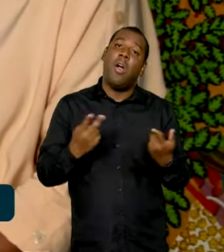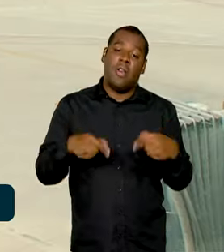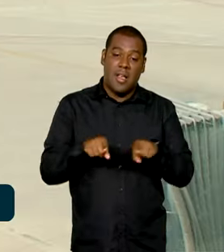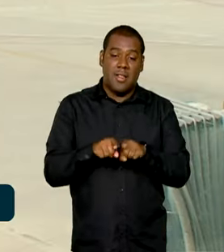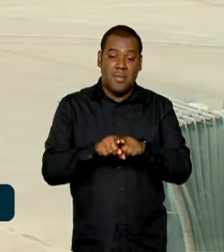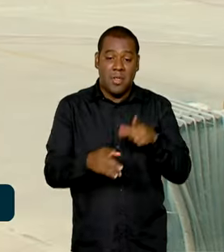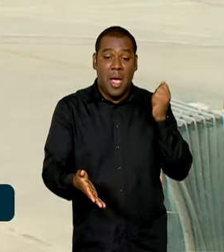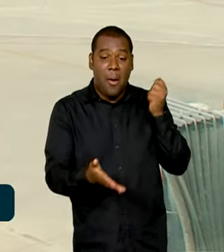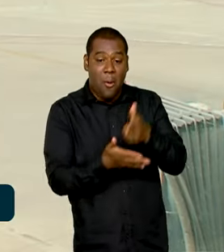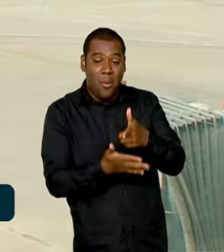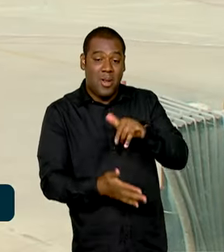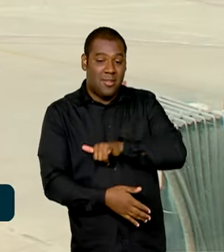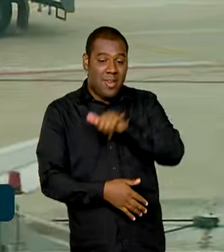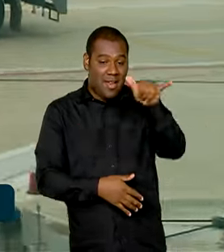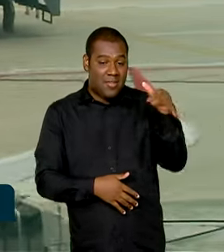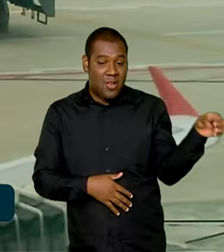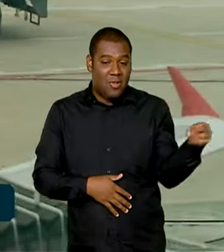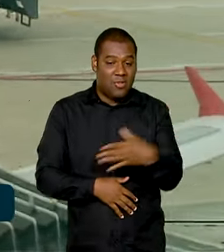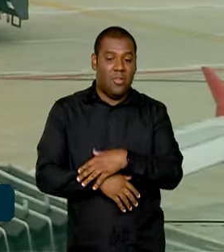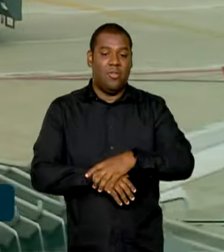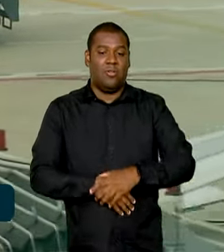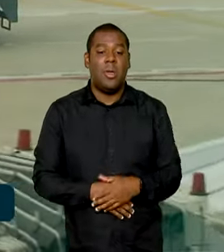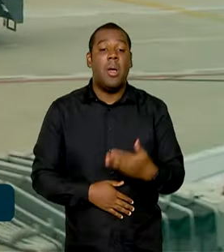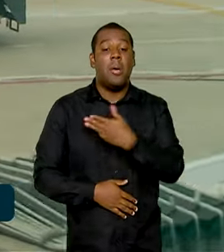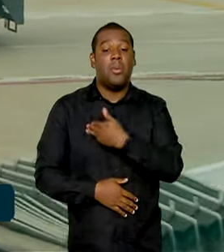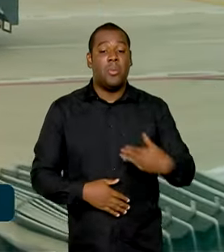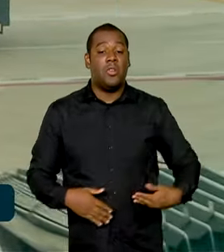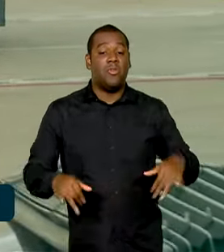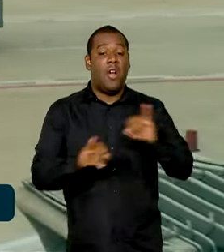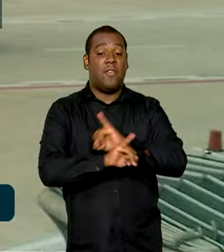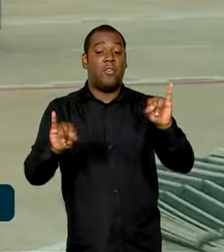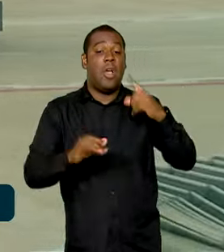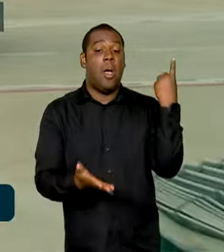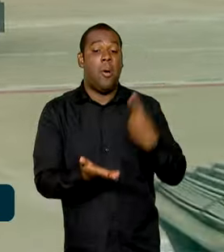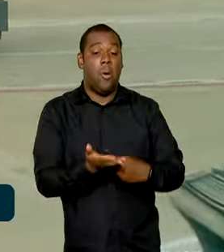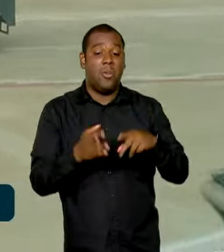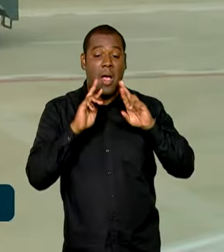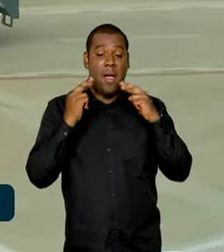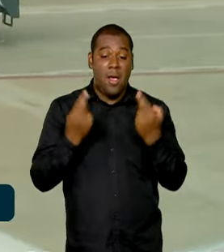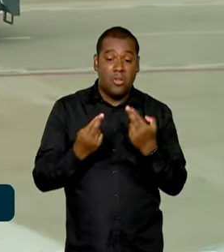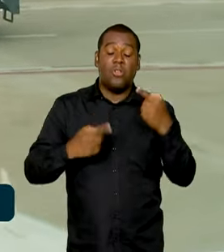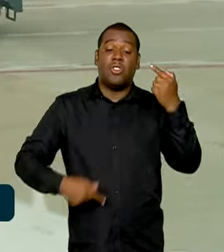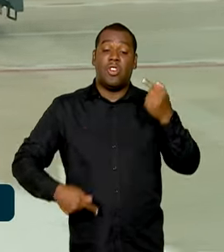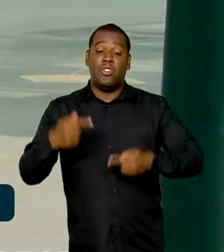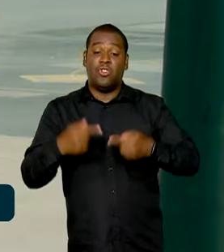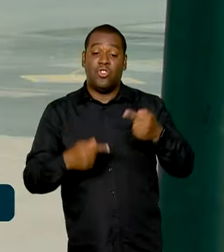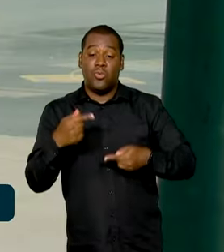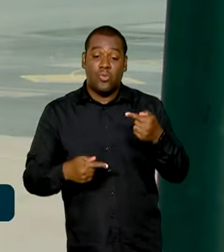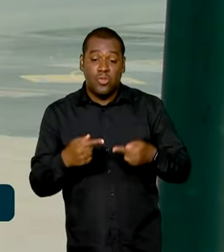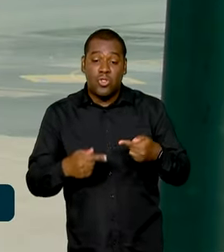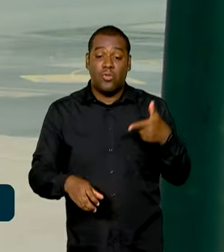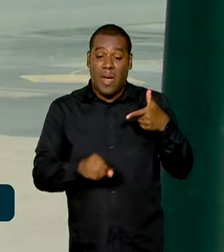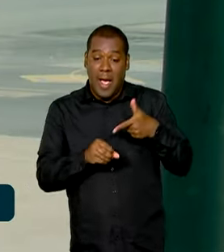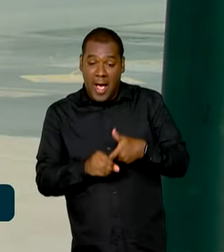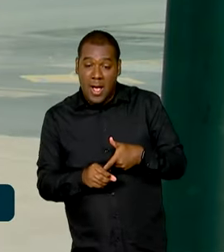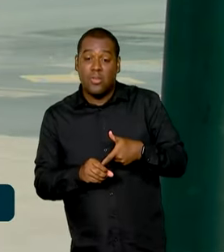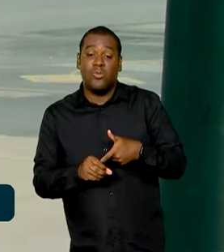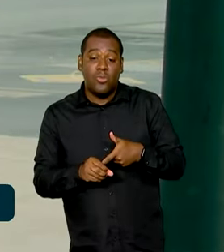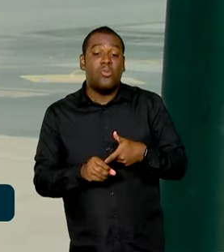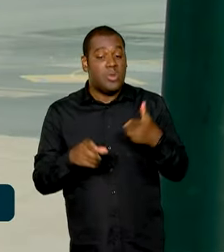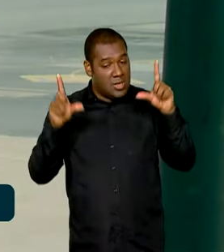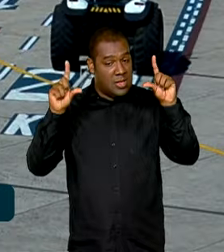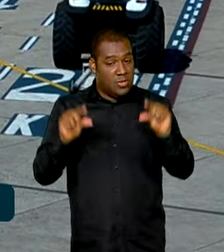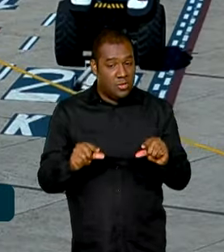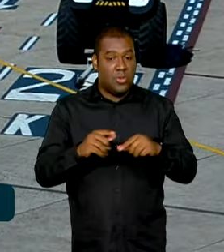O ministro também afirmou que será marcada uma reunião para discutir o preço do querosene. As medidas fazem